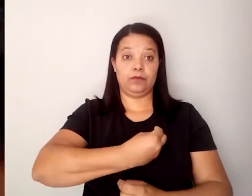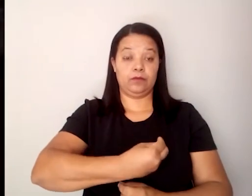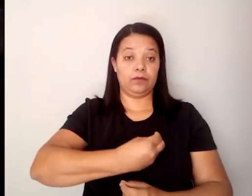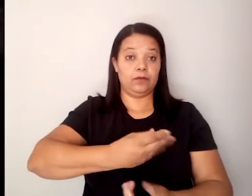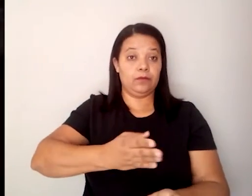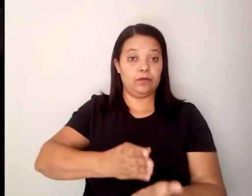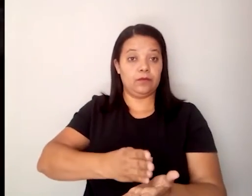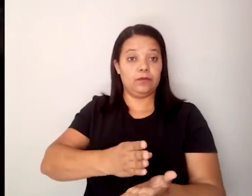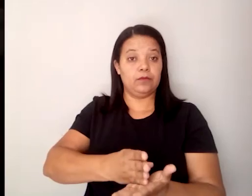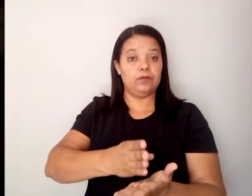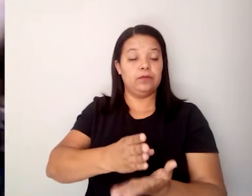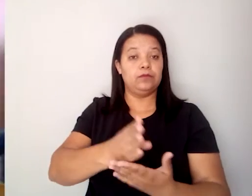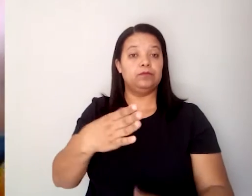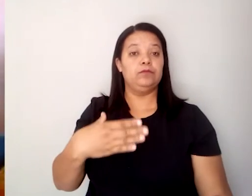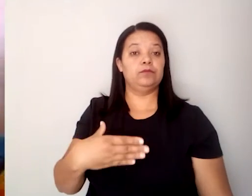continuidade,